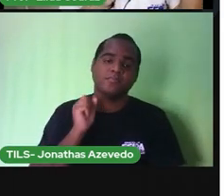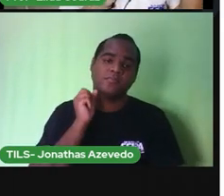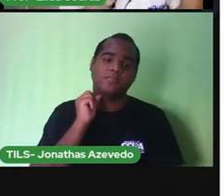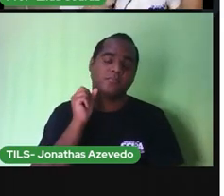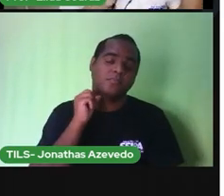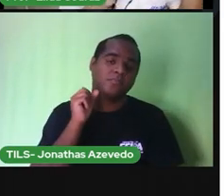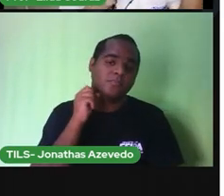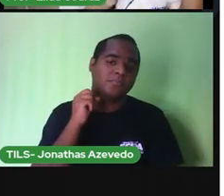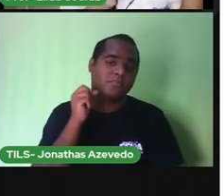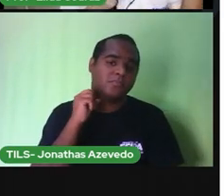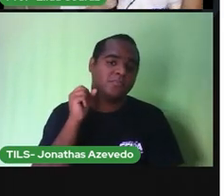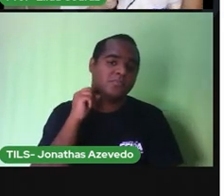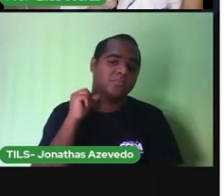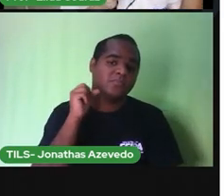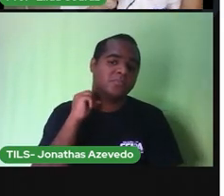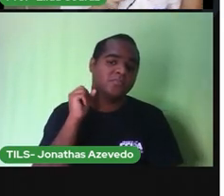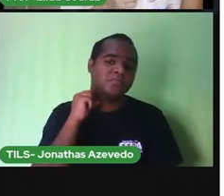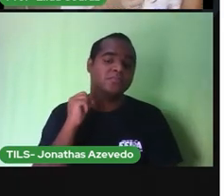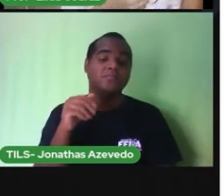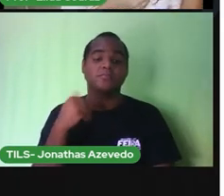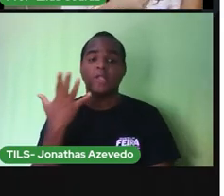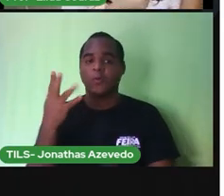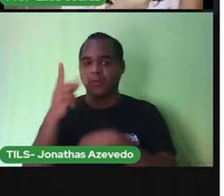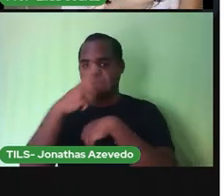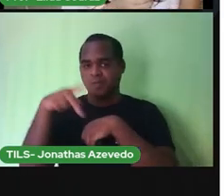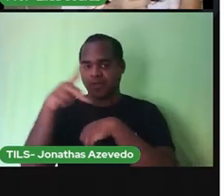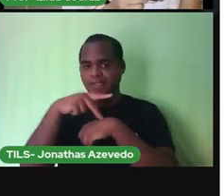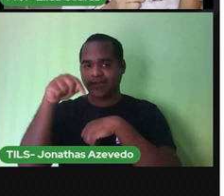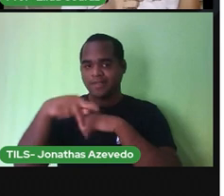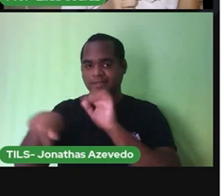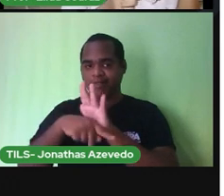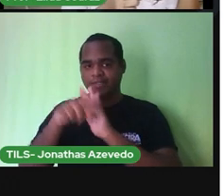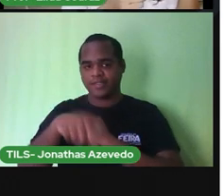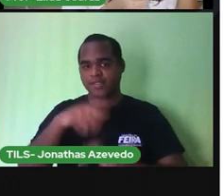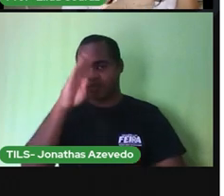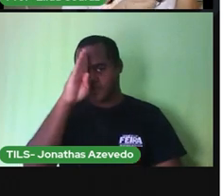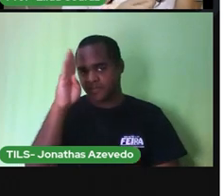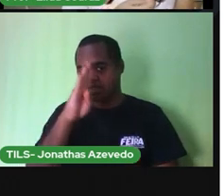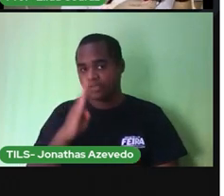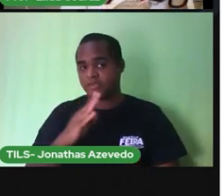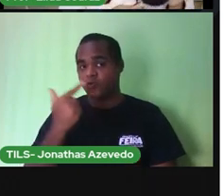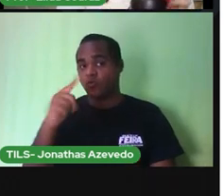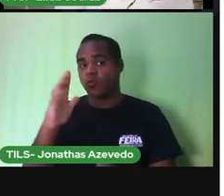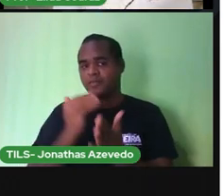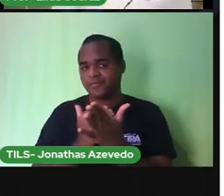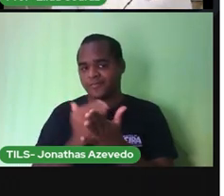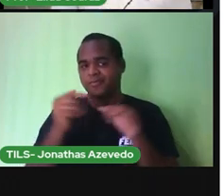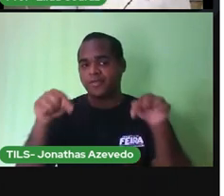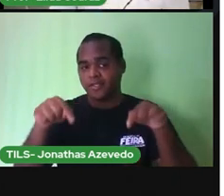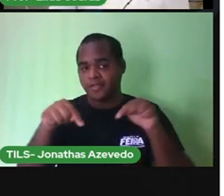Então, no país Brasil, o nosso país,